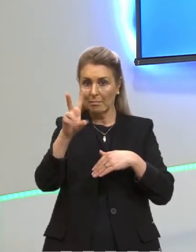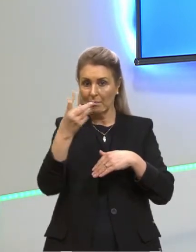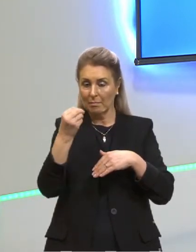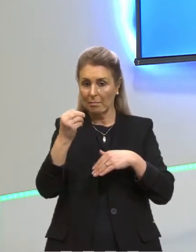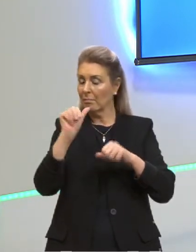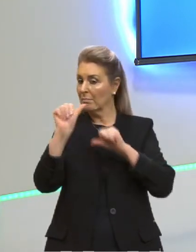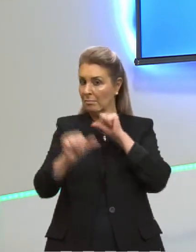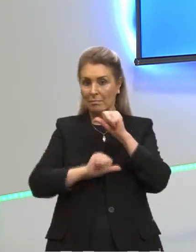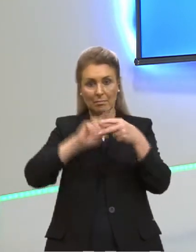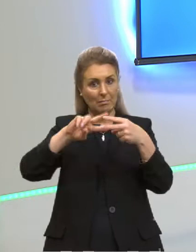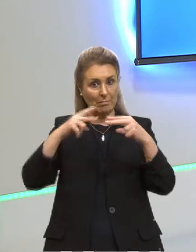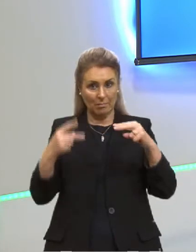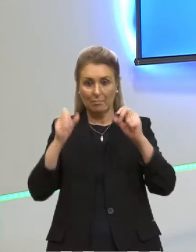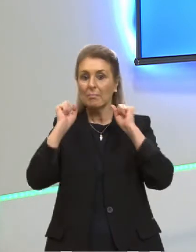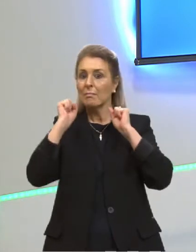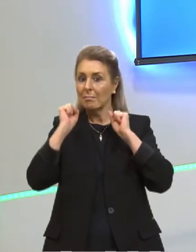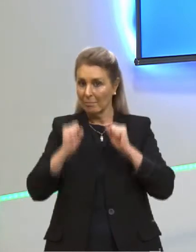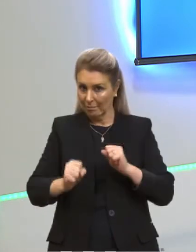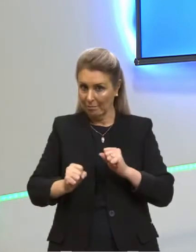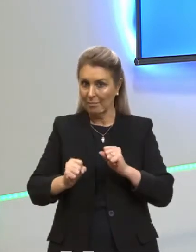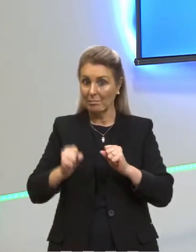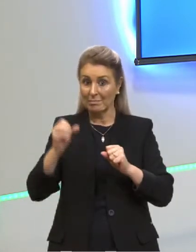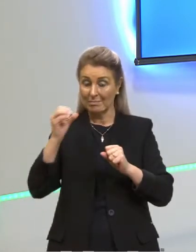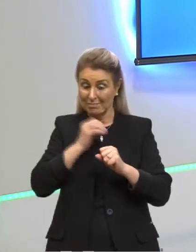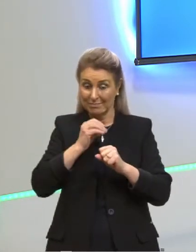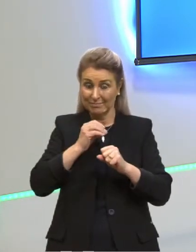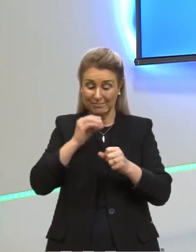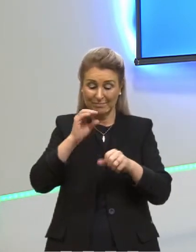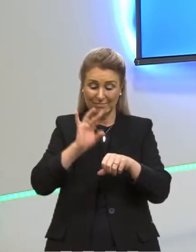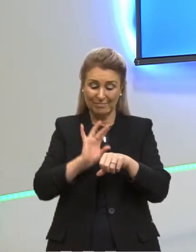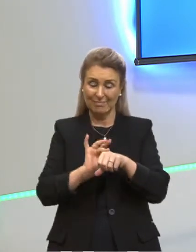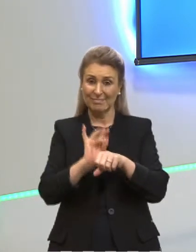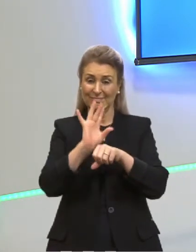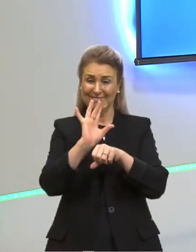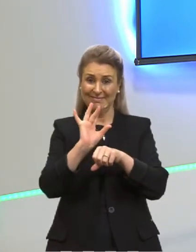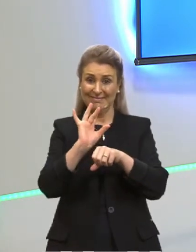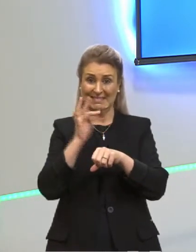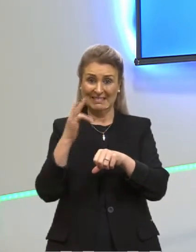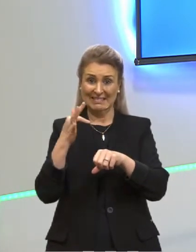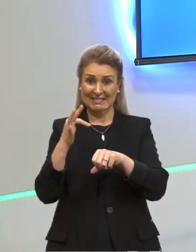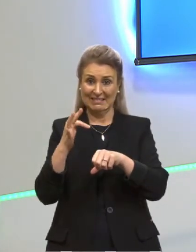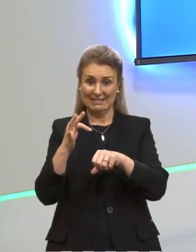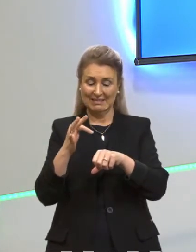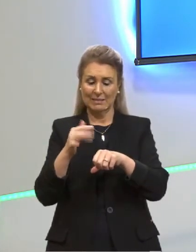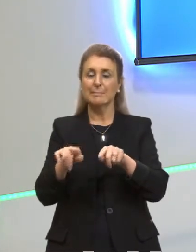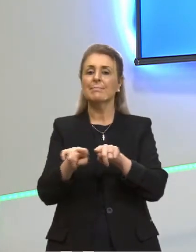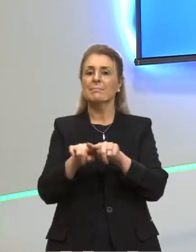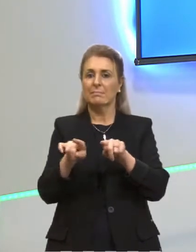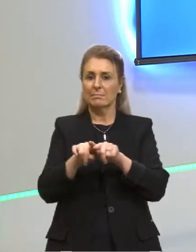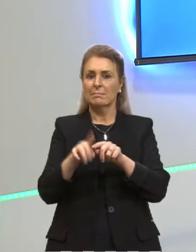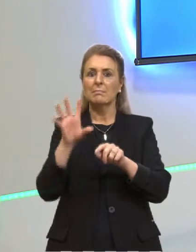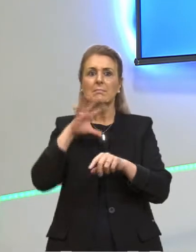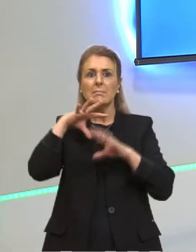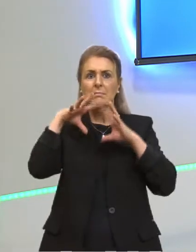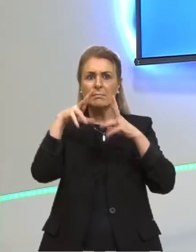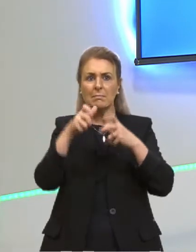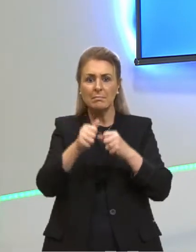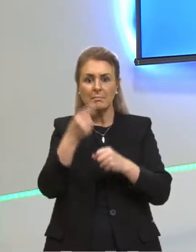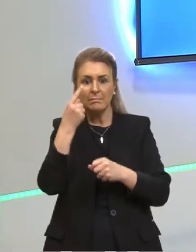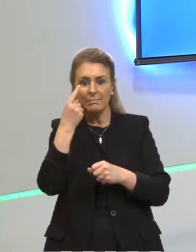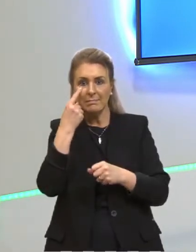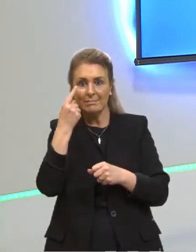DNA, mas ela pode queimar a nossa pele, mas ela também faz parte do nosso corpo. Então, tem animais, inclusive, que